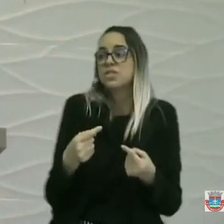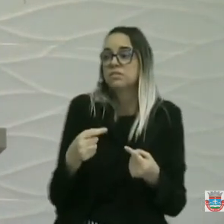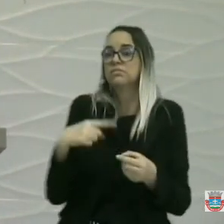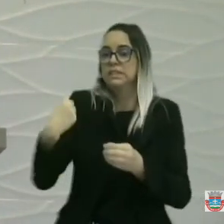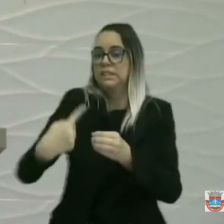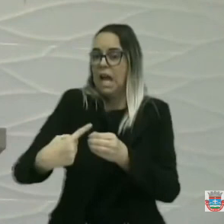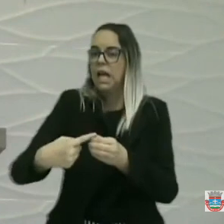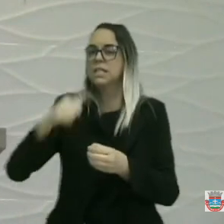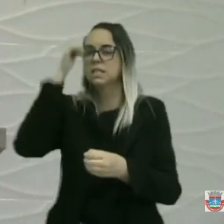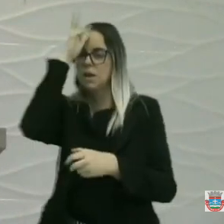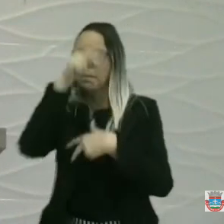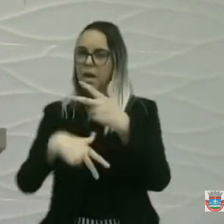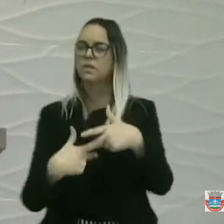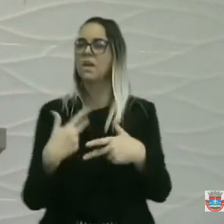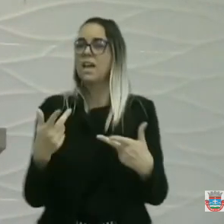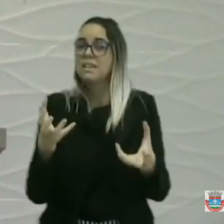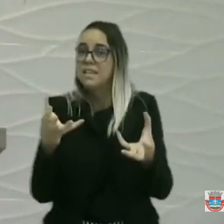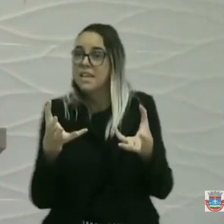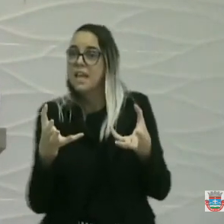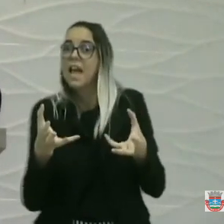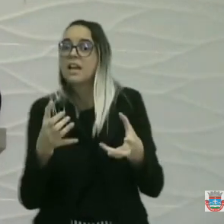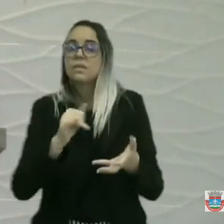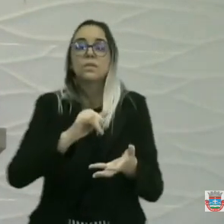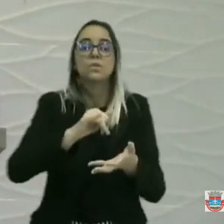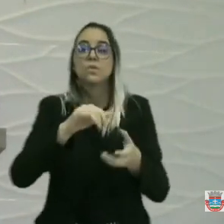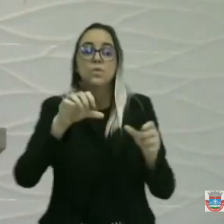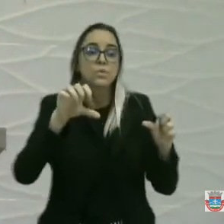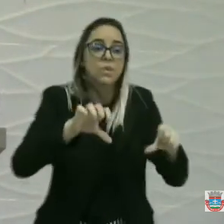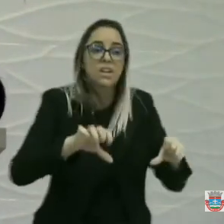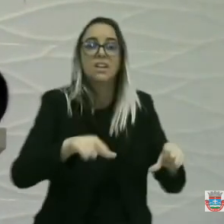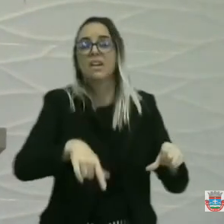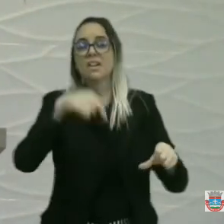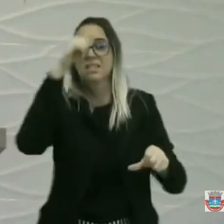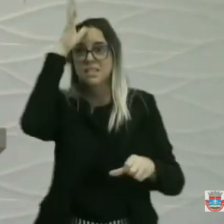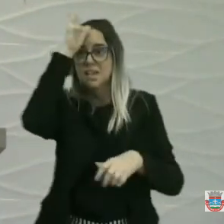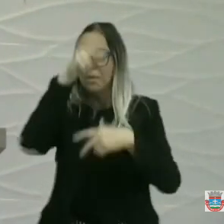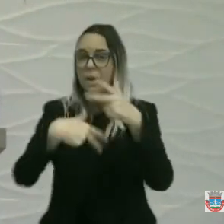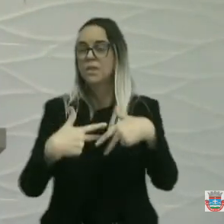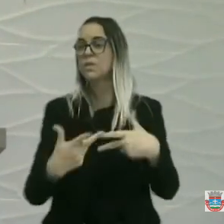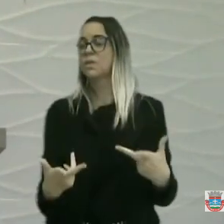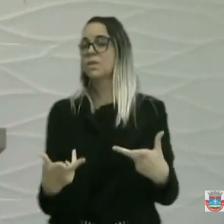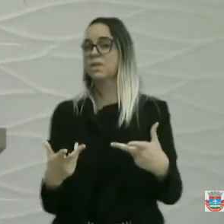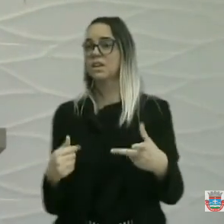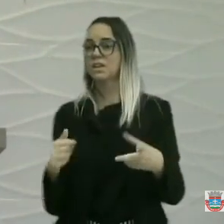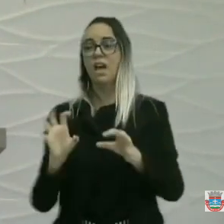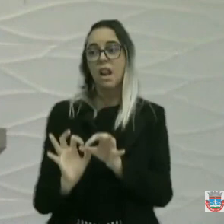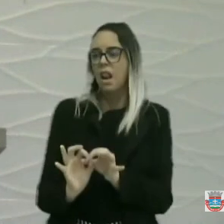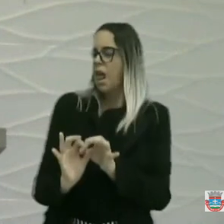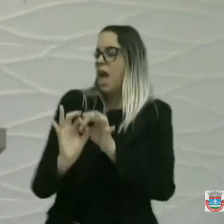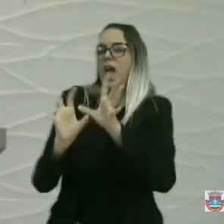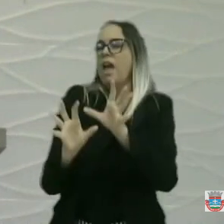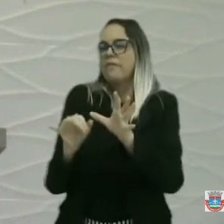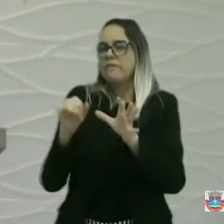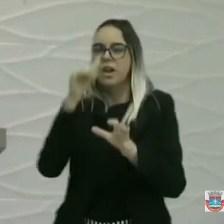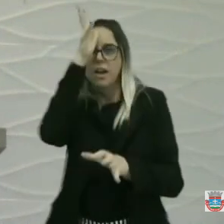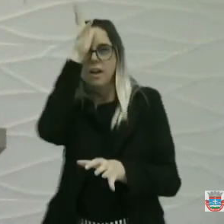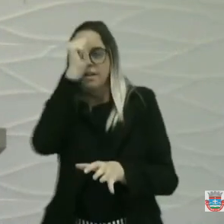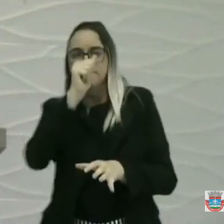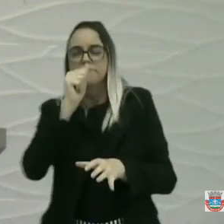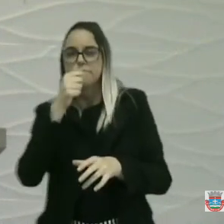deixando que venha essa gripe aviária para São Bento, para prejudicar todos os agricultores.